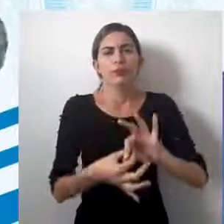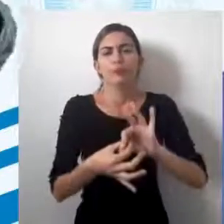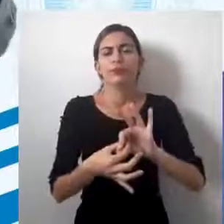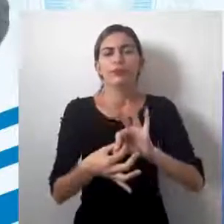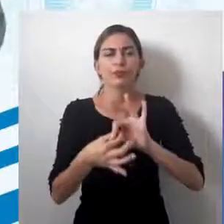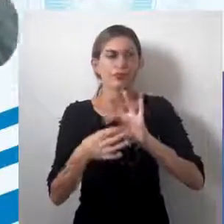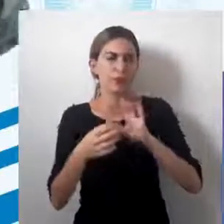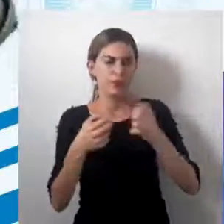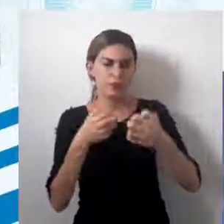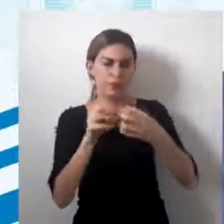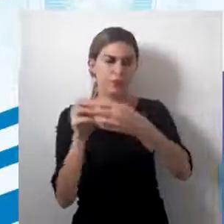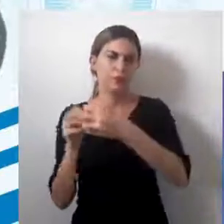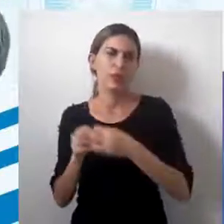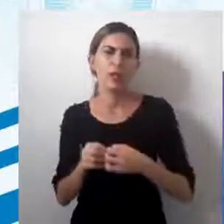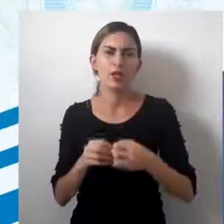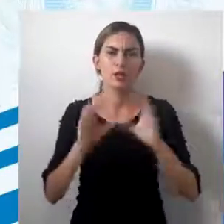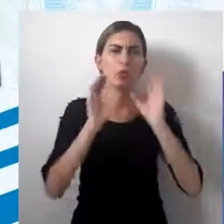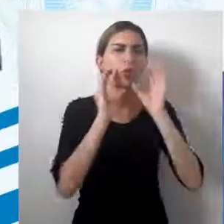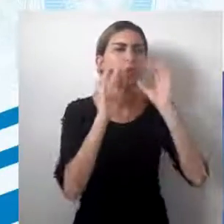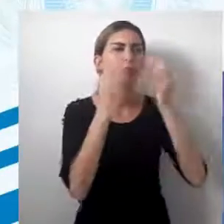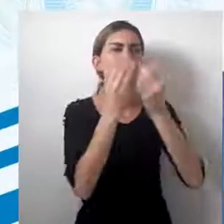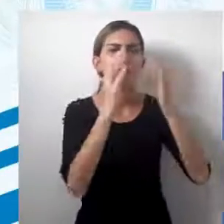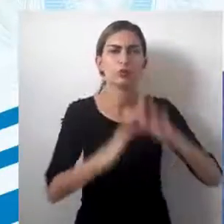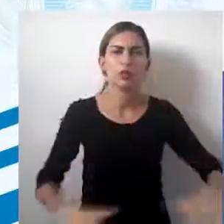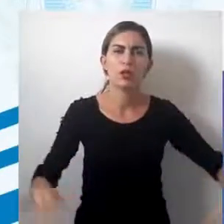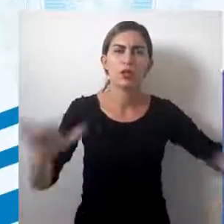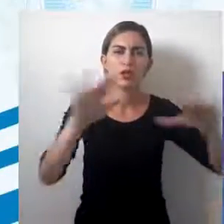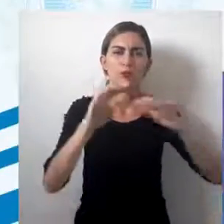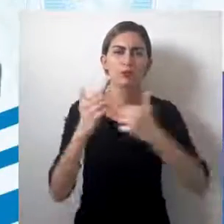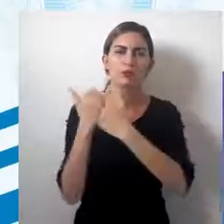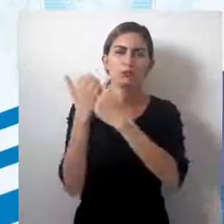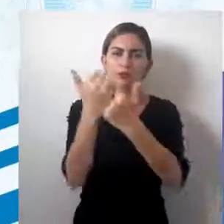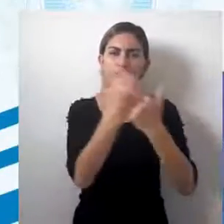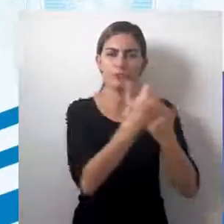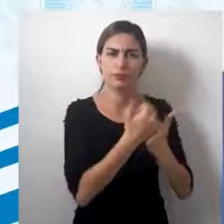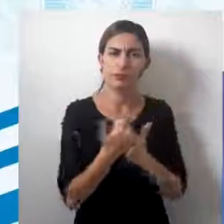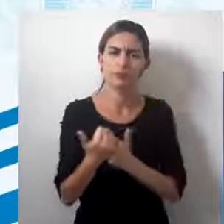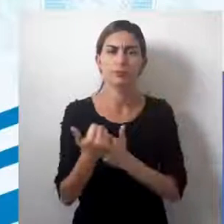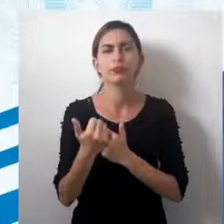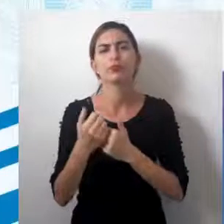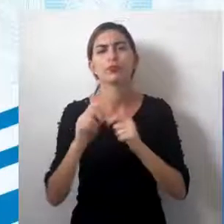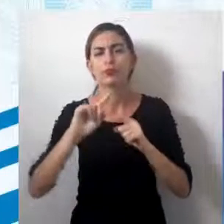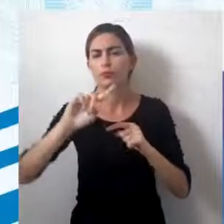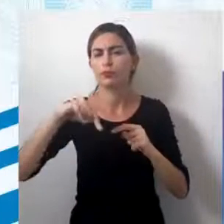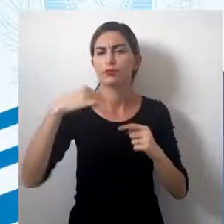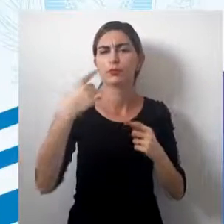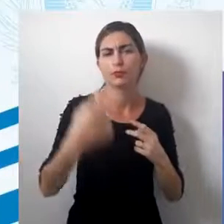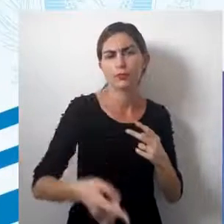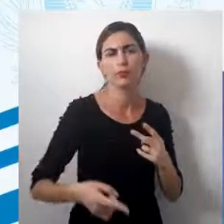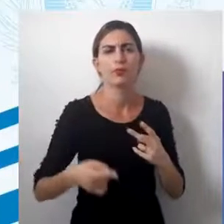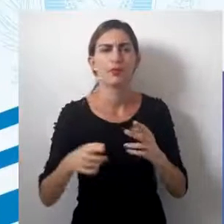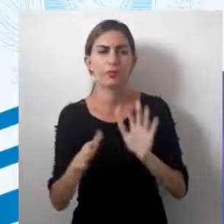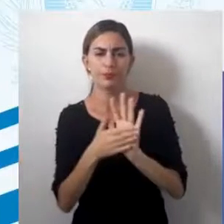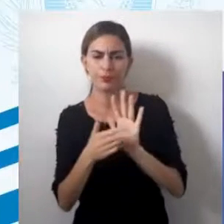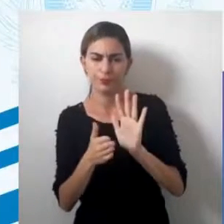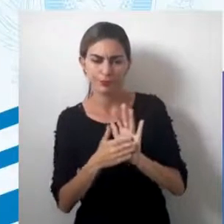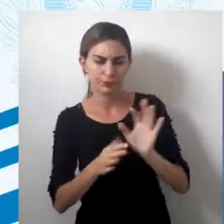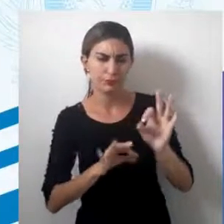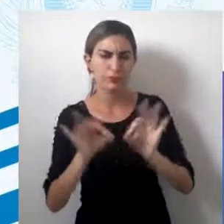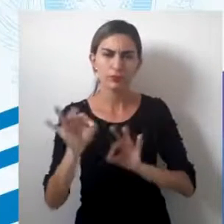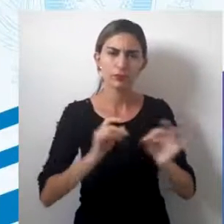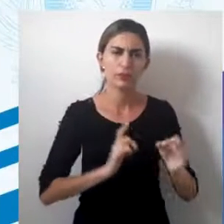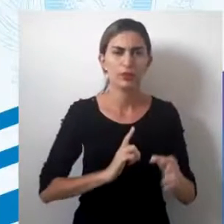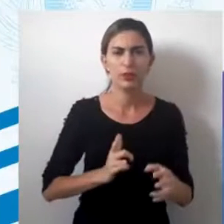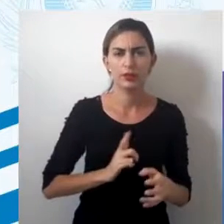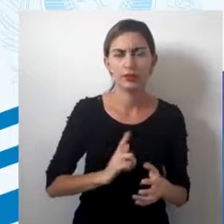elementos muito próximos das comunidades que estavam sendo representadas. Posteriormente, quando se padroniza, a gente